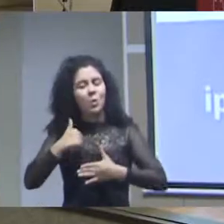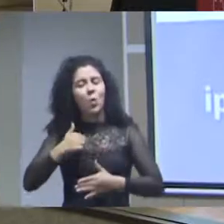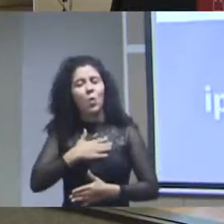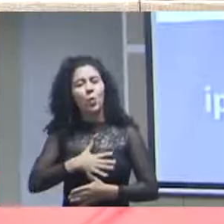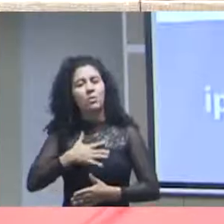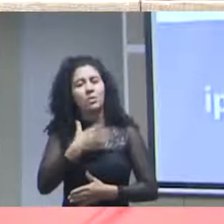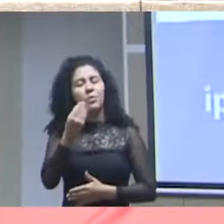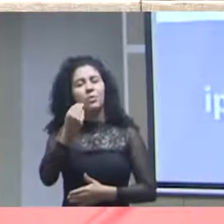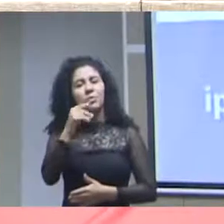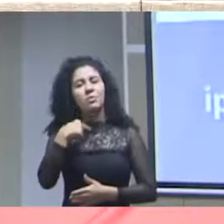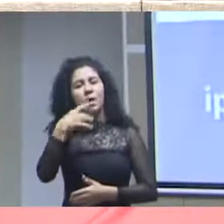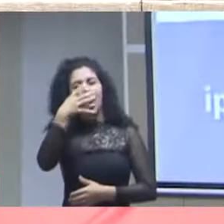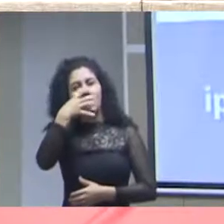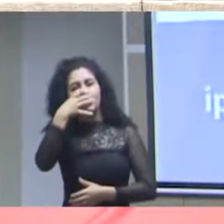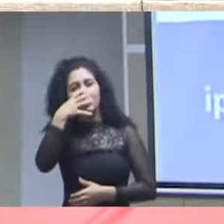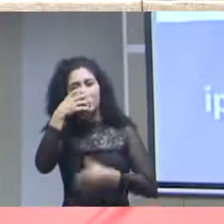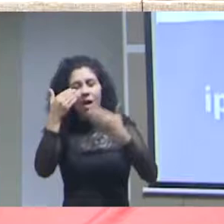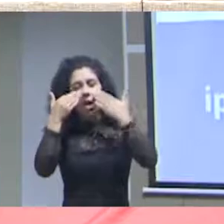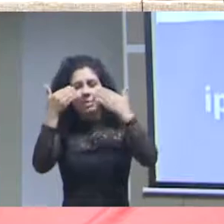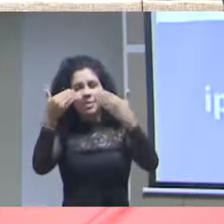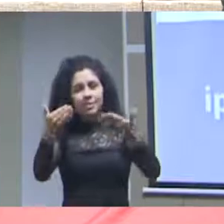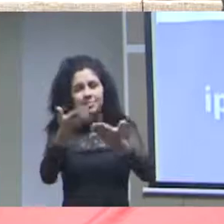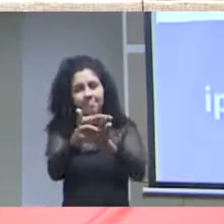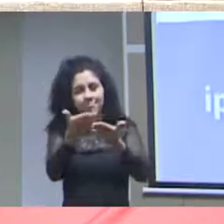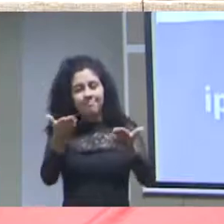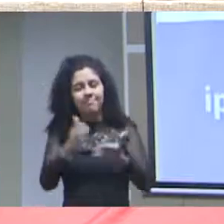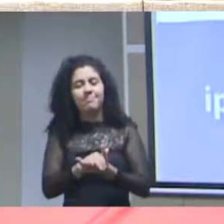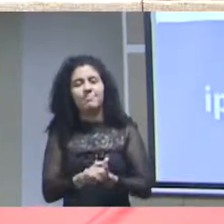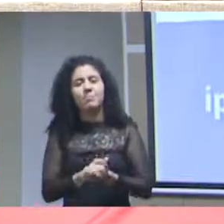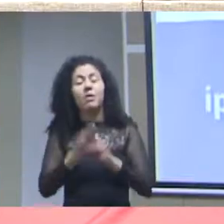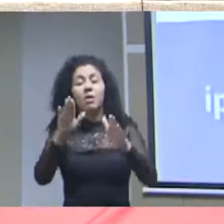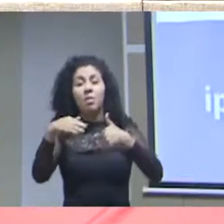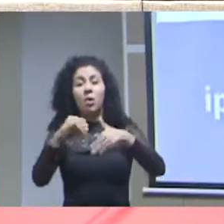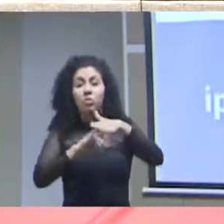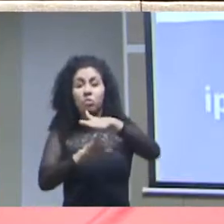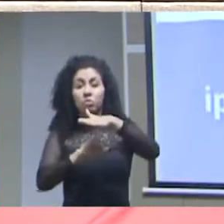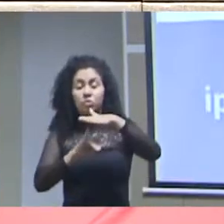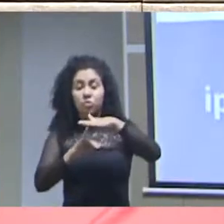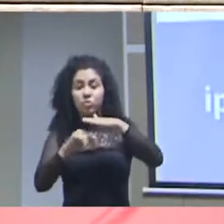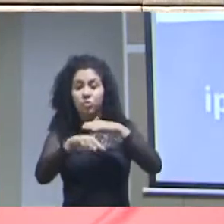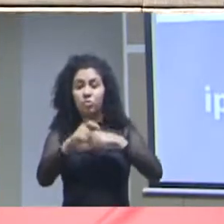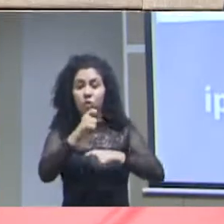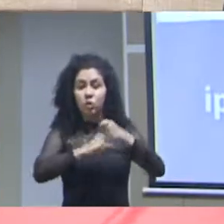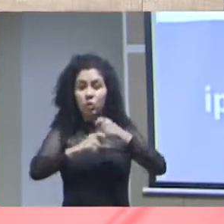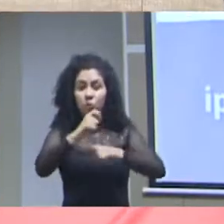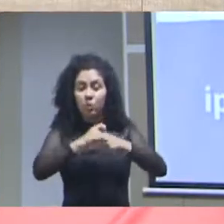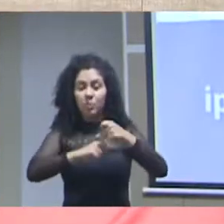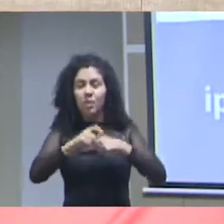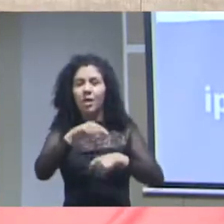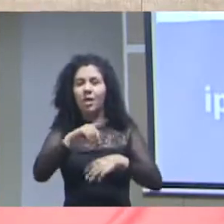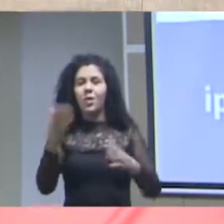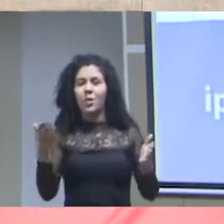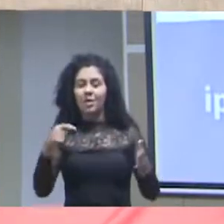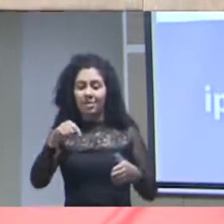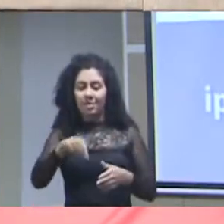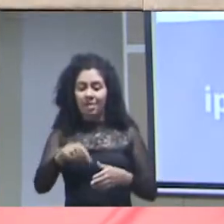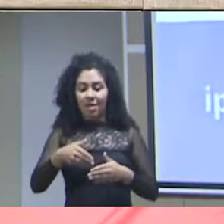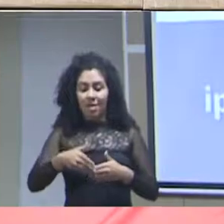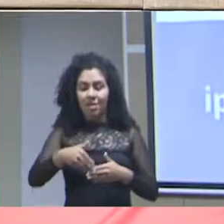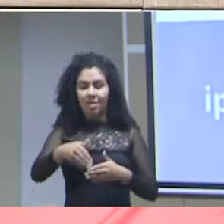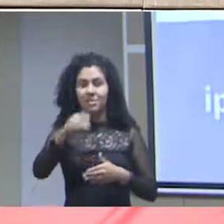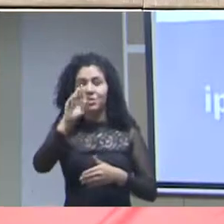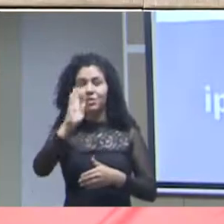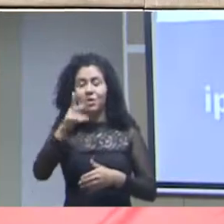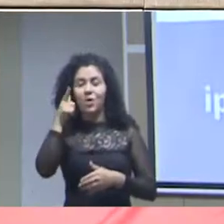apresentações bom o Instituto de Pesquisa Econômica Aplicada está completando esse